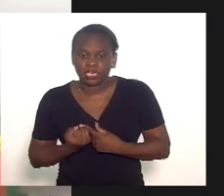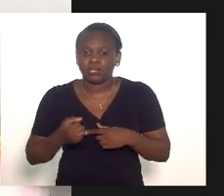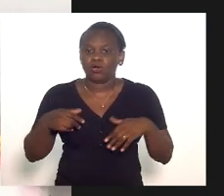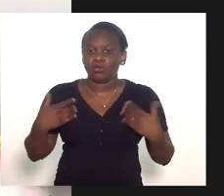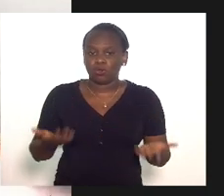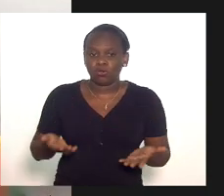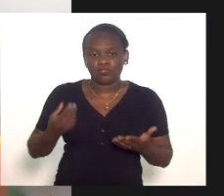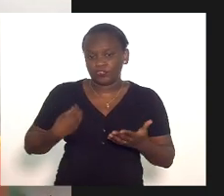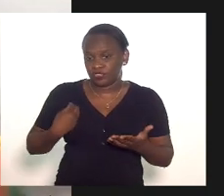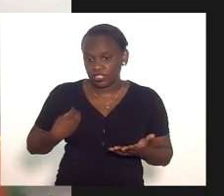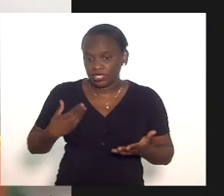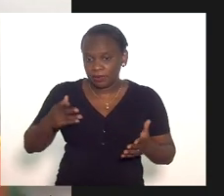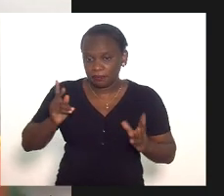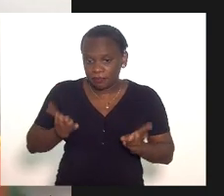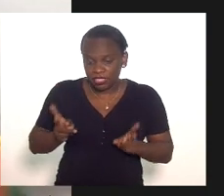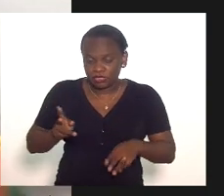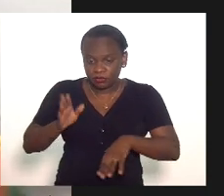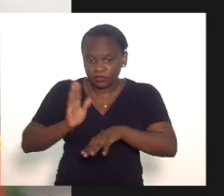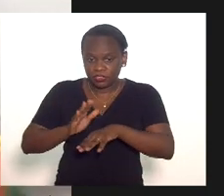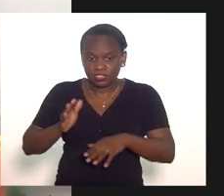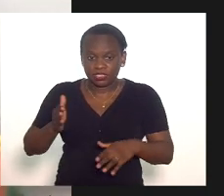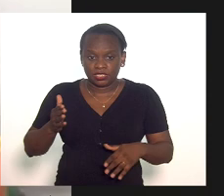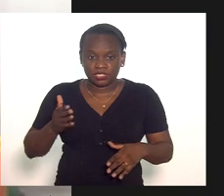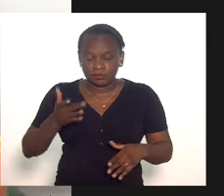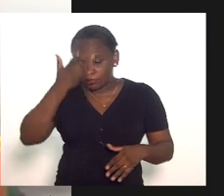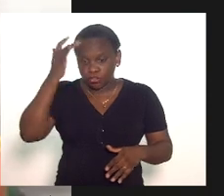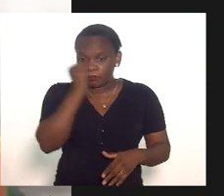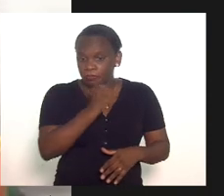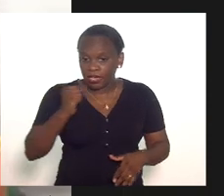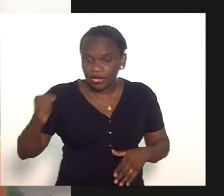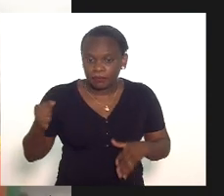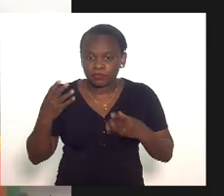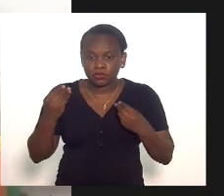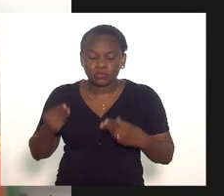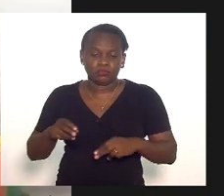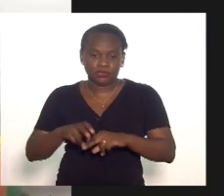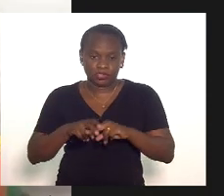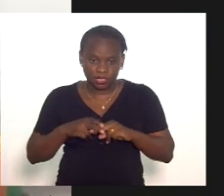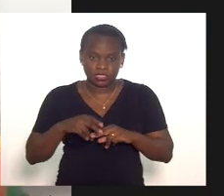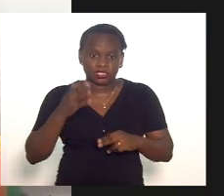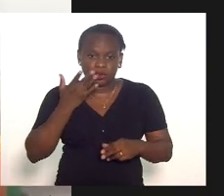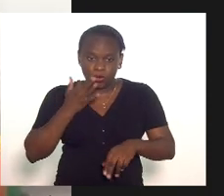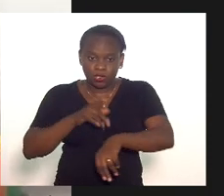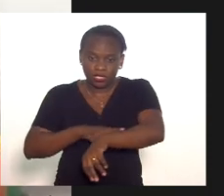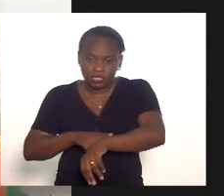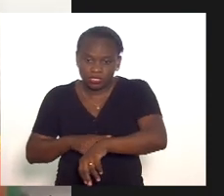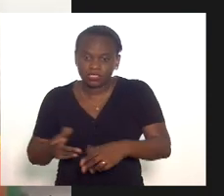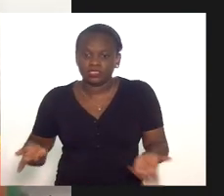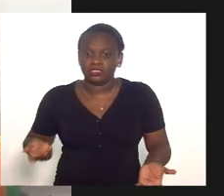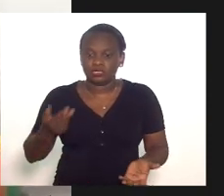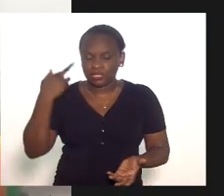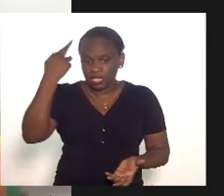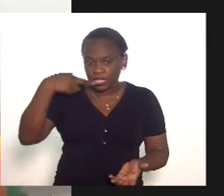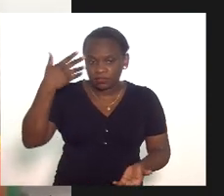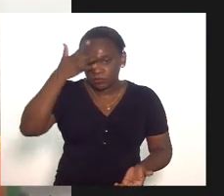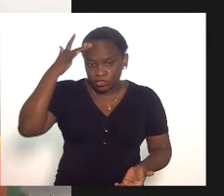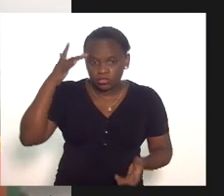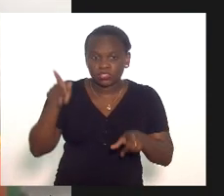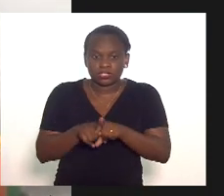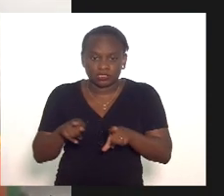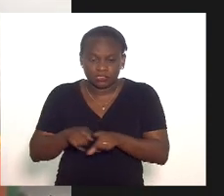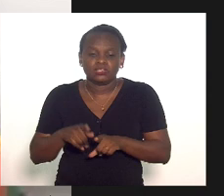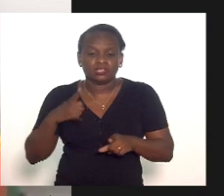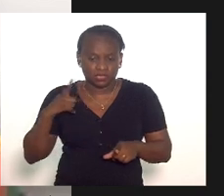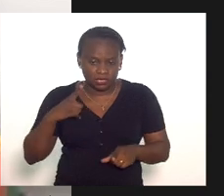propriamente dito com relação aos assassinatos em razão da cor da raça da pessoa que também